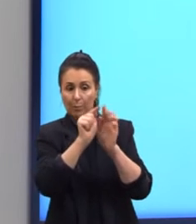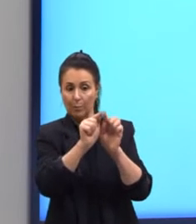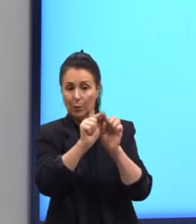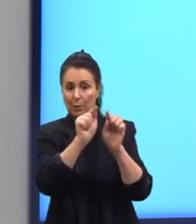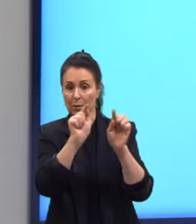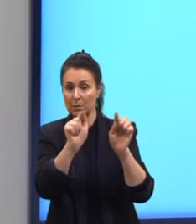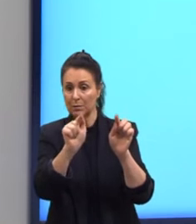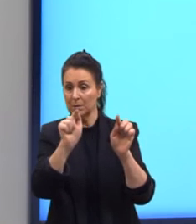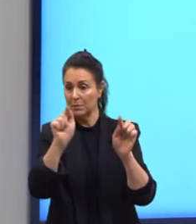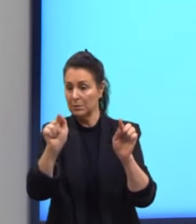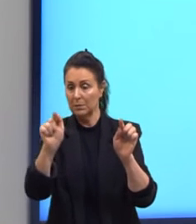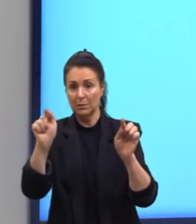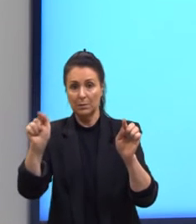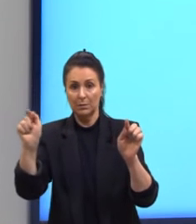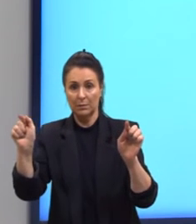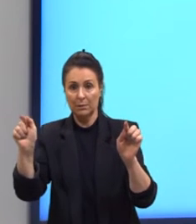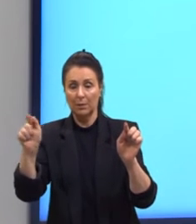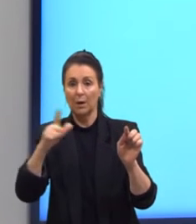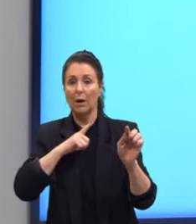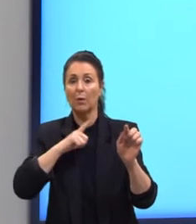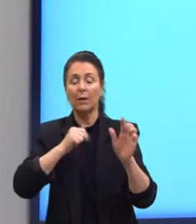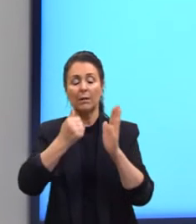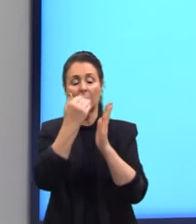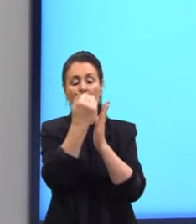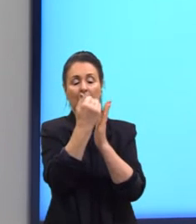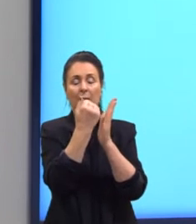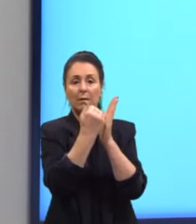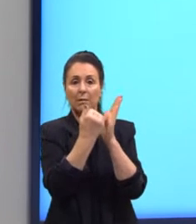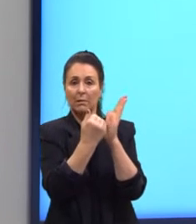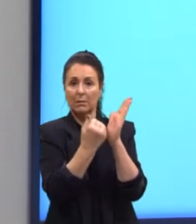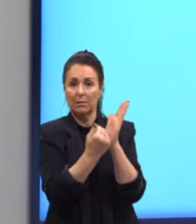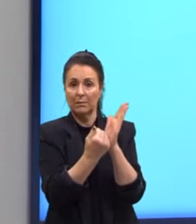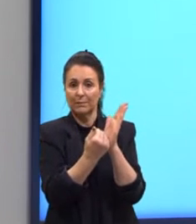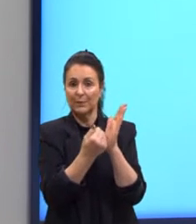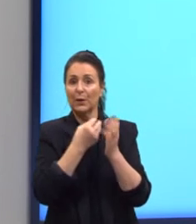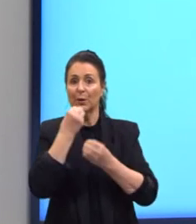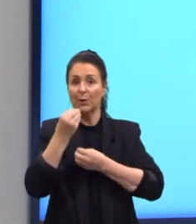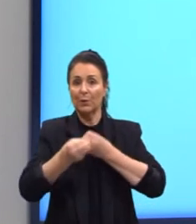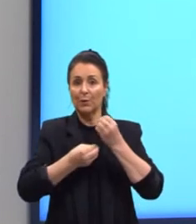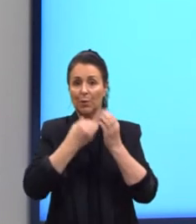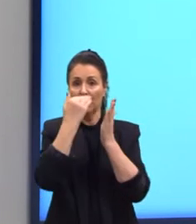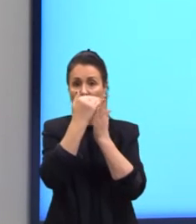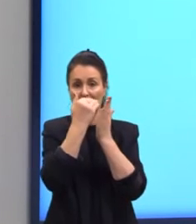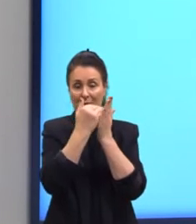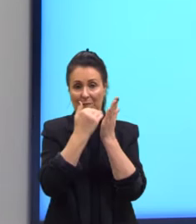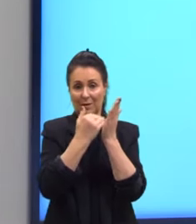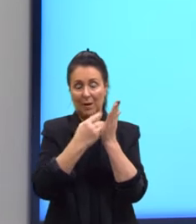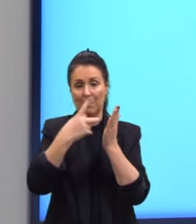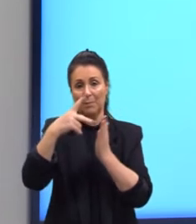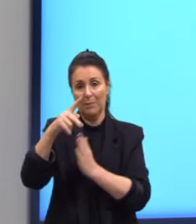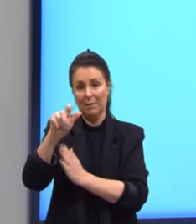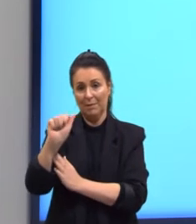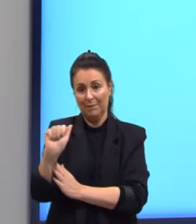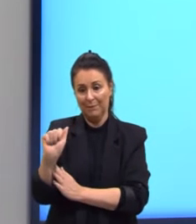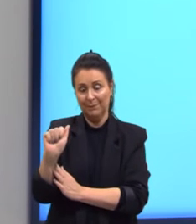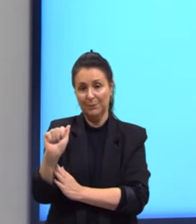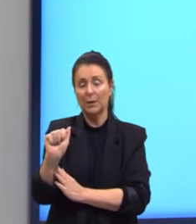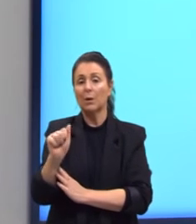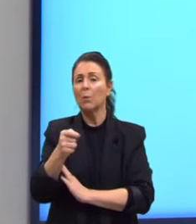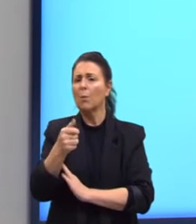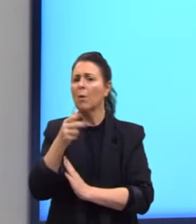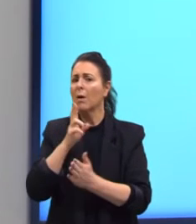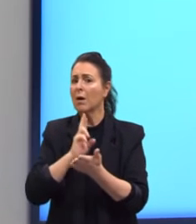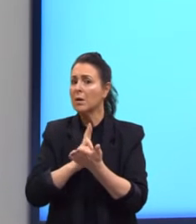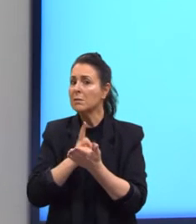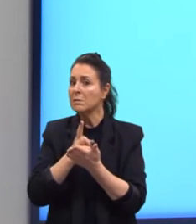Aqui nós temos a classificação, como nós classificamos uma PA. Nós classificamos sempre